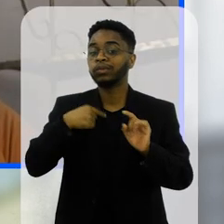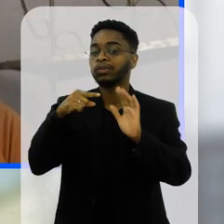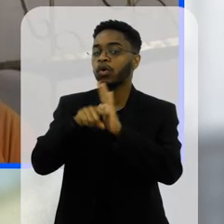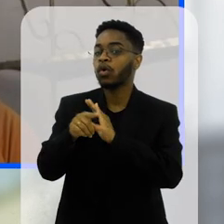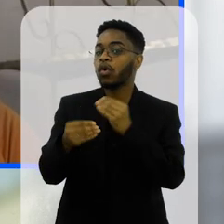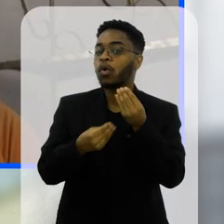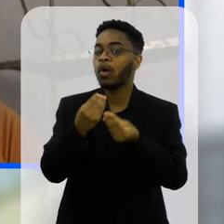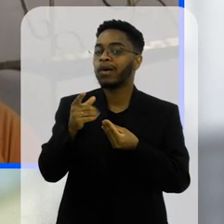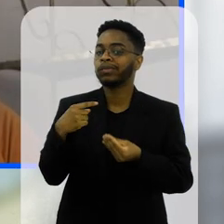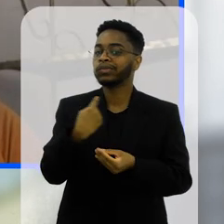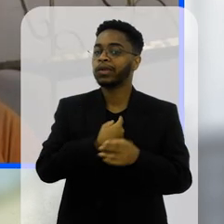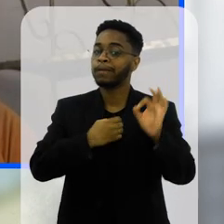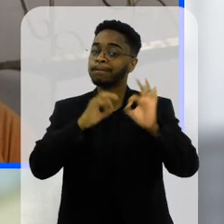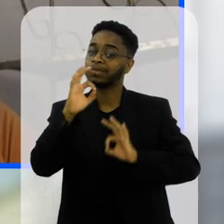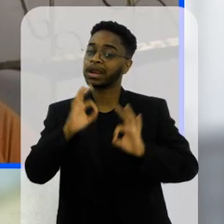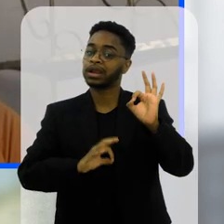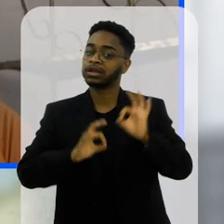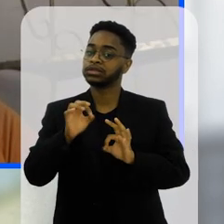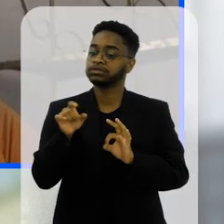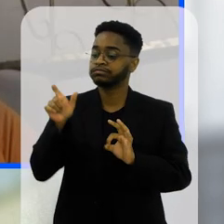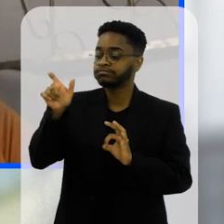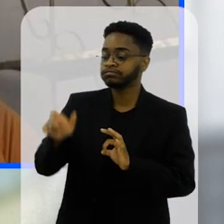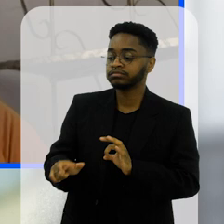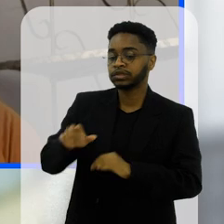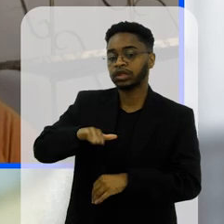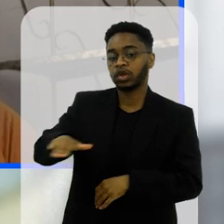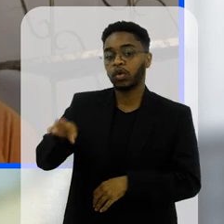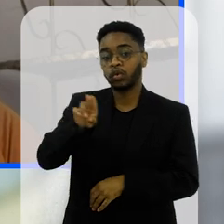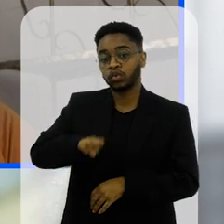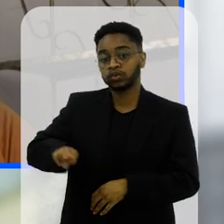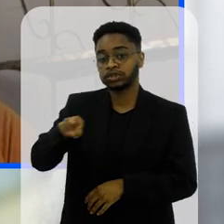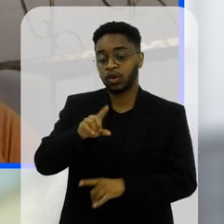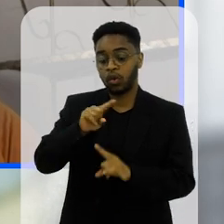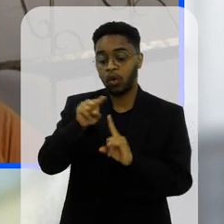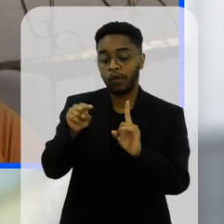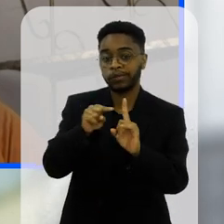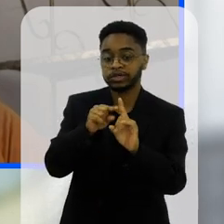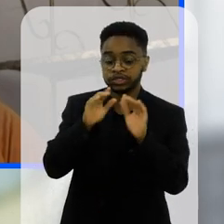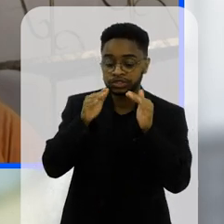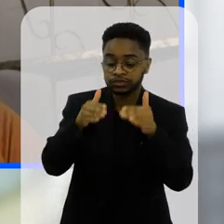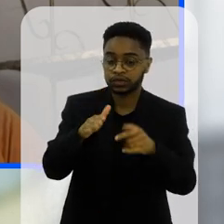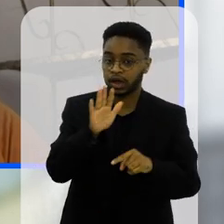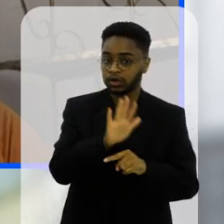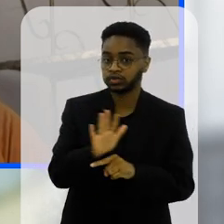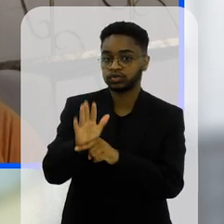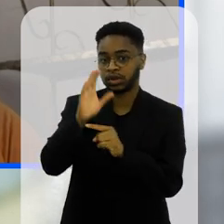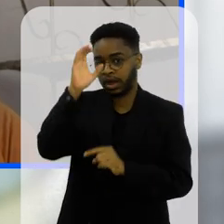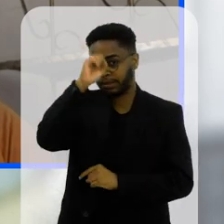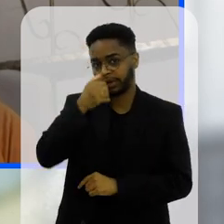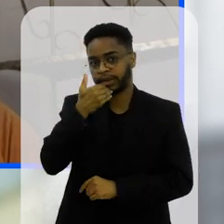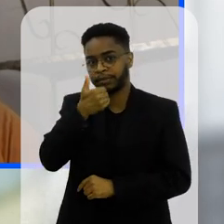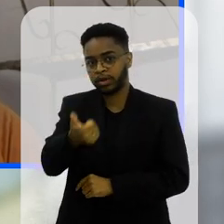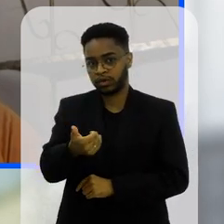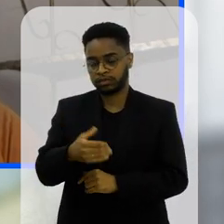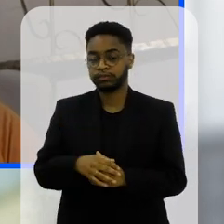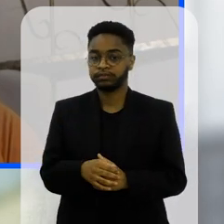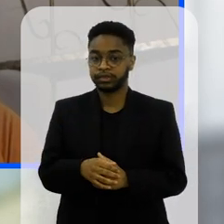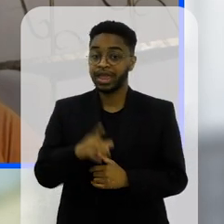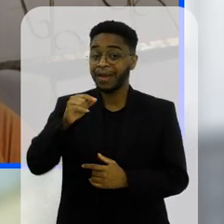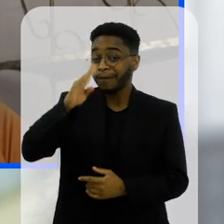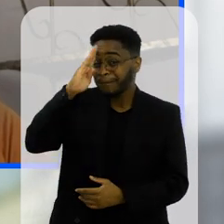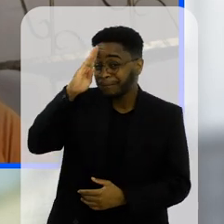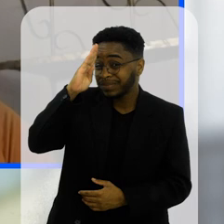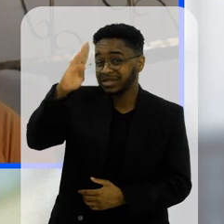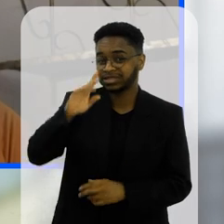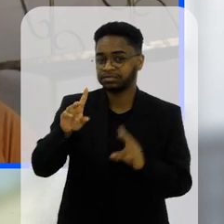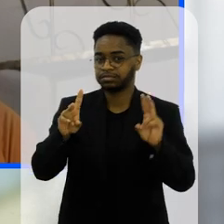planeja que esse aluno utiliza esse acesso pra uma finalidade específica e que vai contribuir com a aprendizagem dele esse é